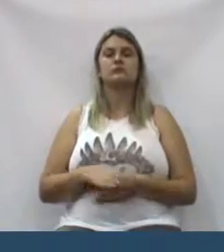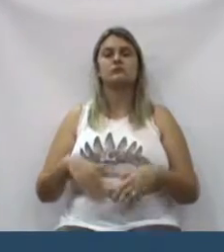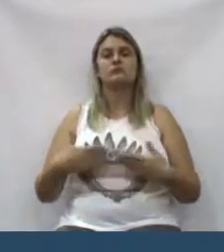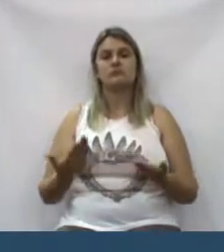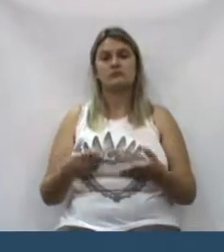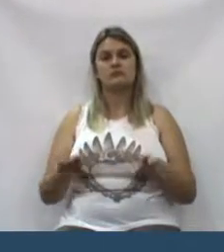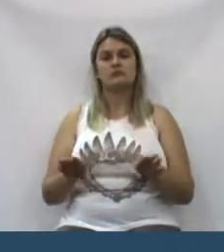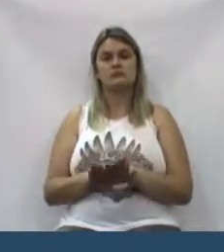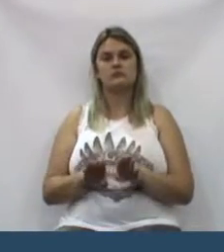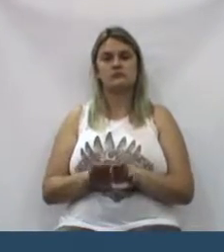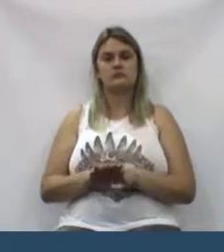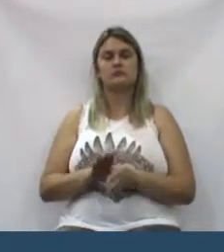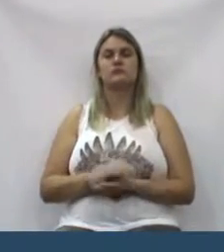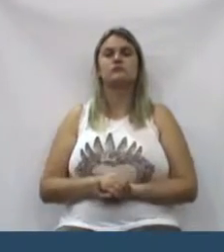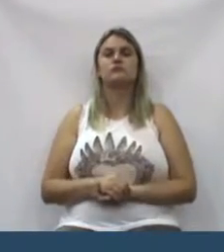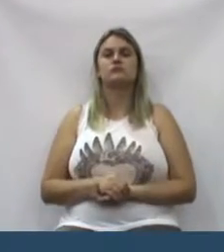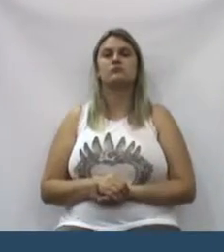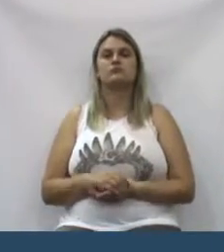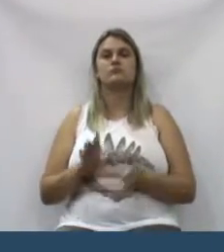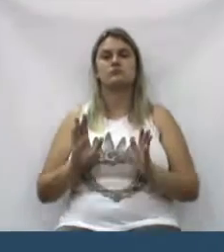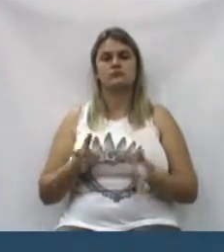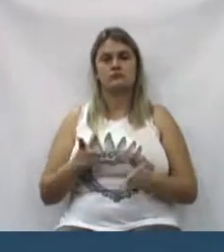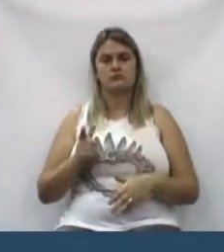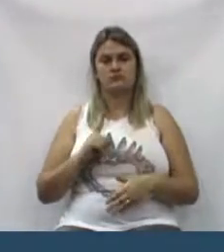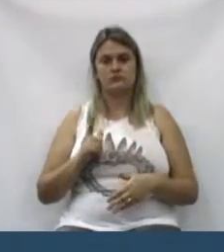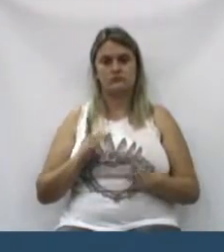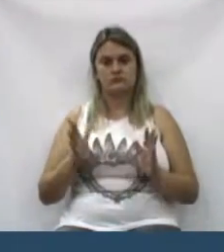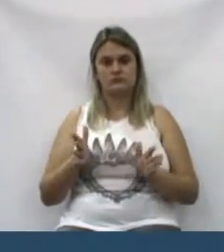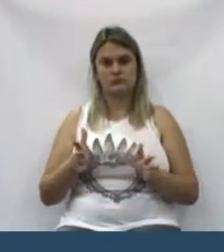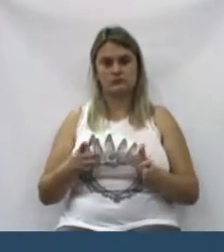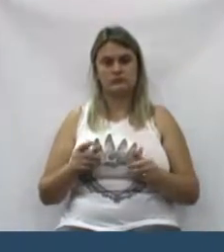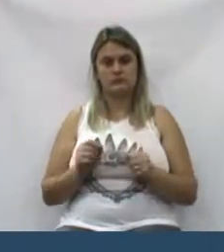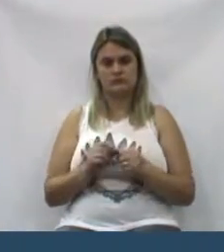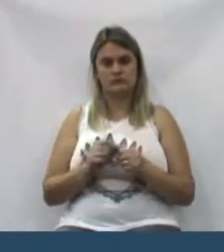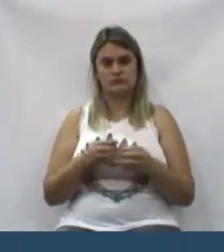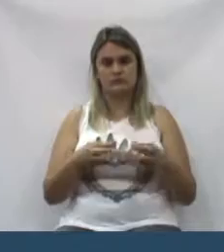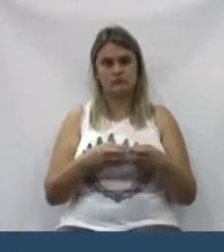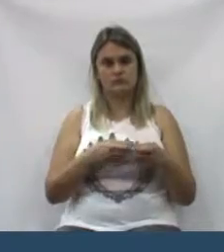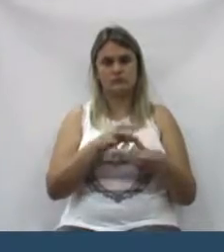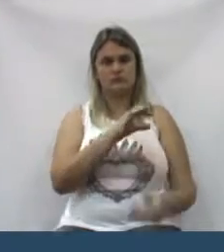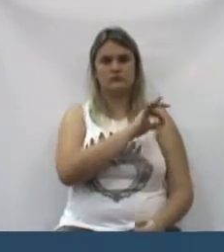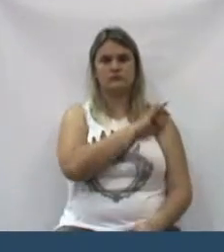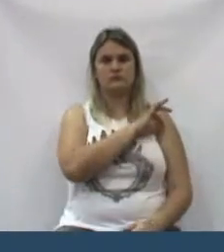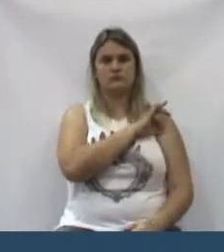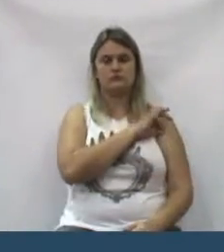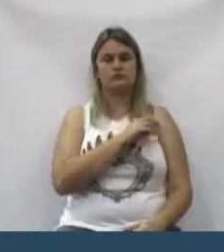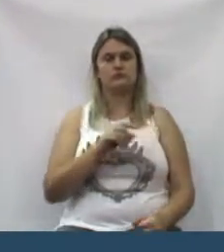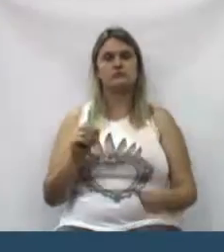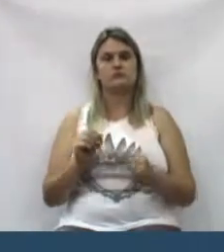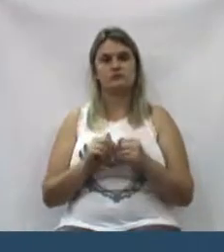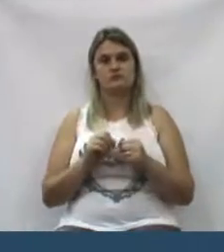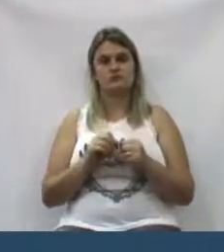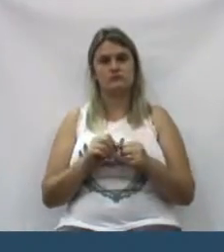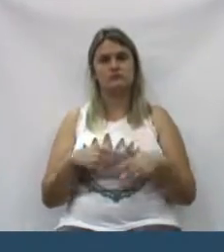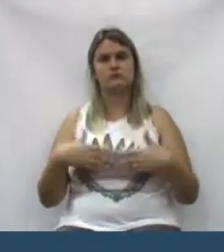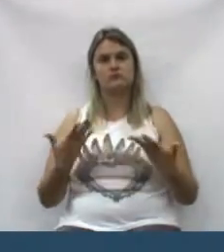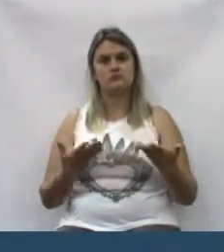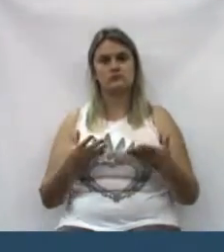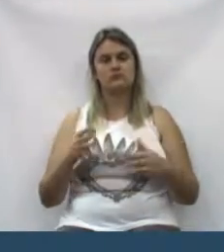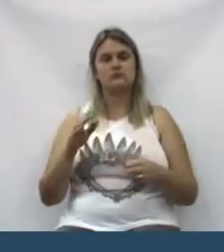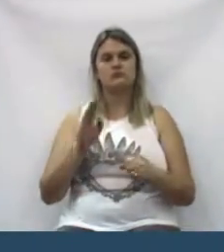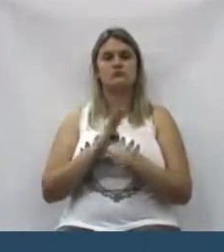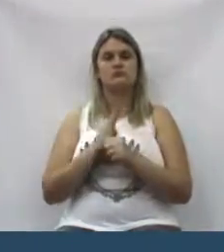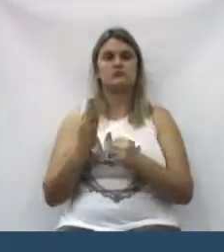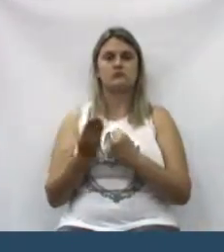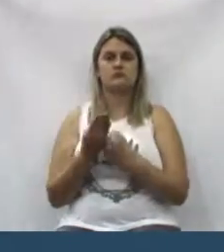também, já que vai estar agora a companhia, fecharia daí para